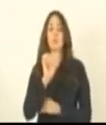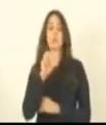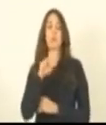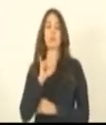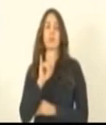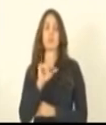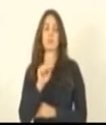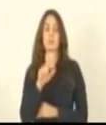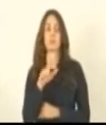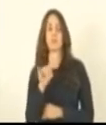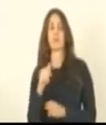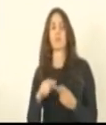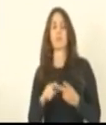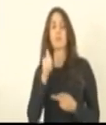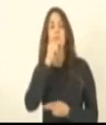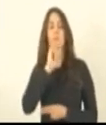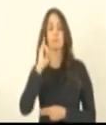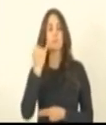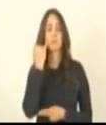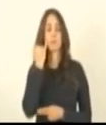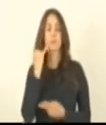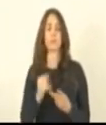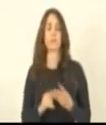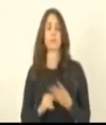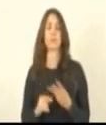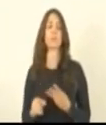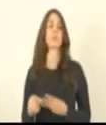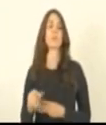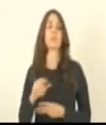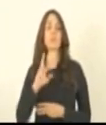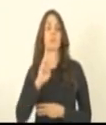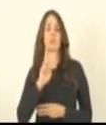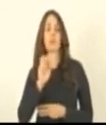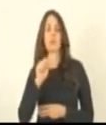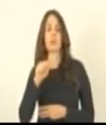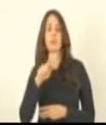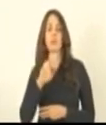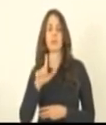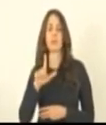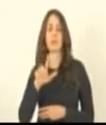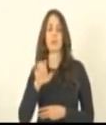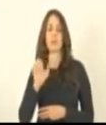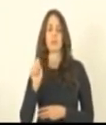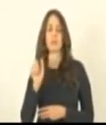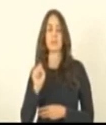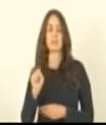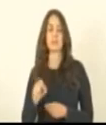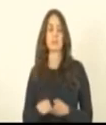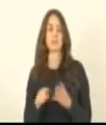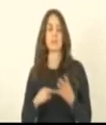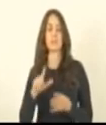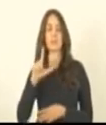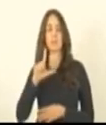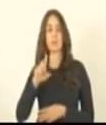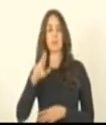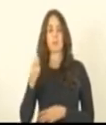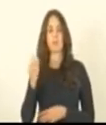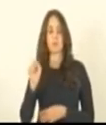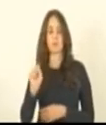deputada Janete de Sá, deputada Raquel Lessa, deputado Lucas Caramussa,